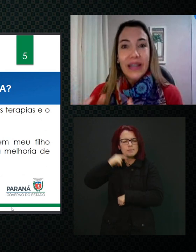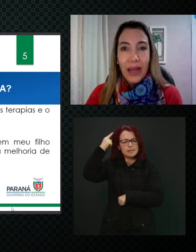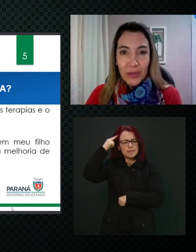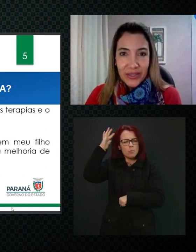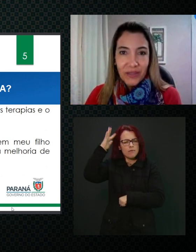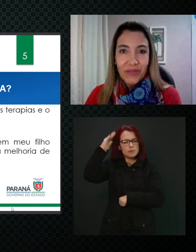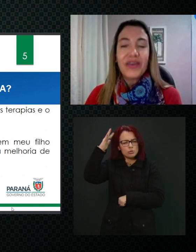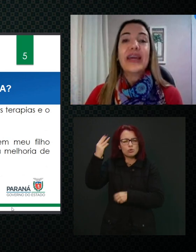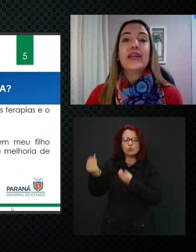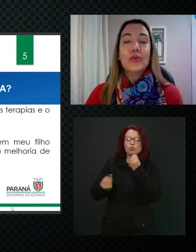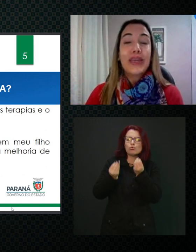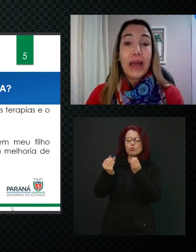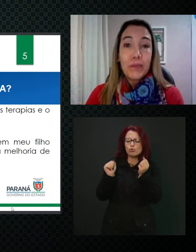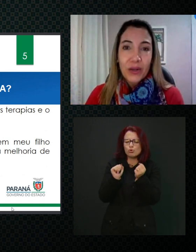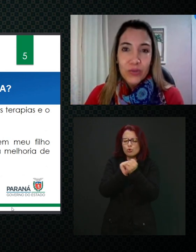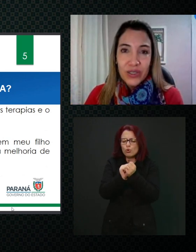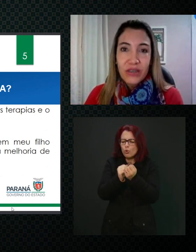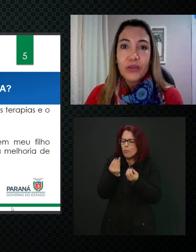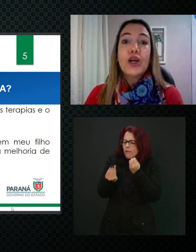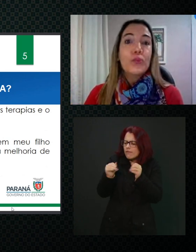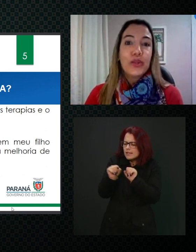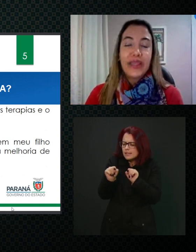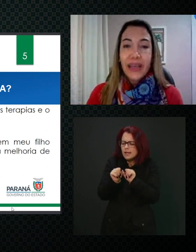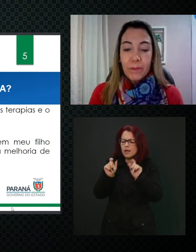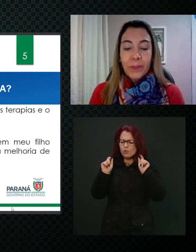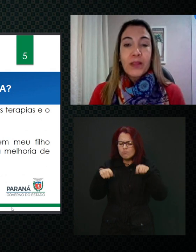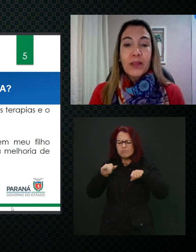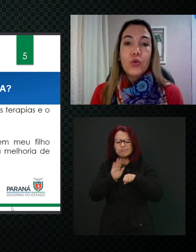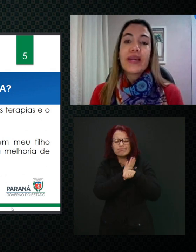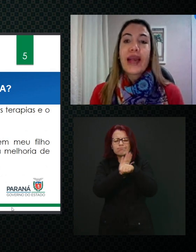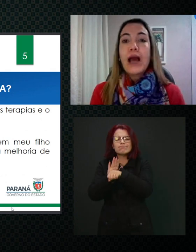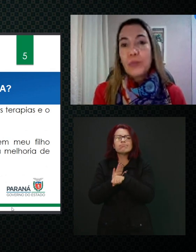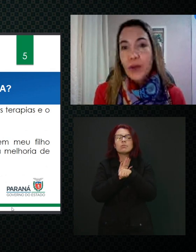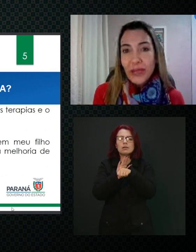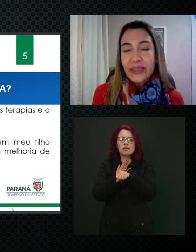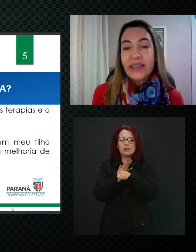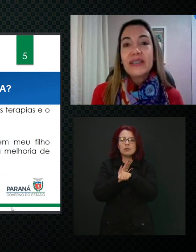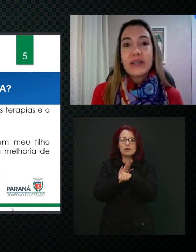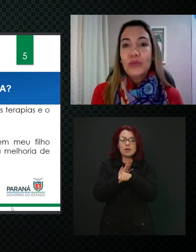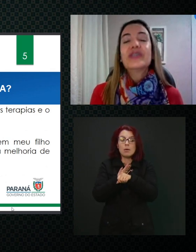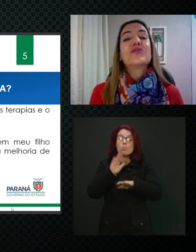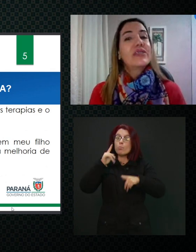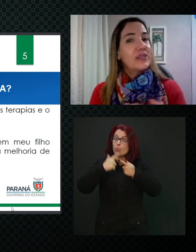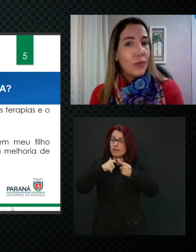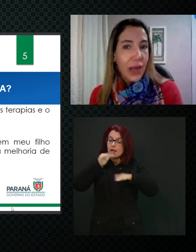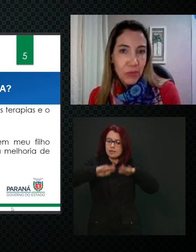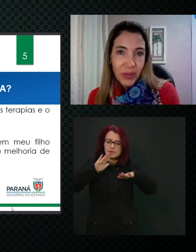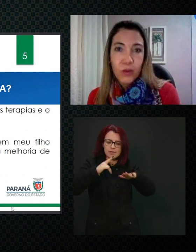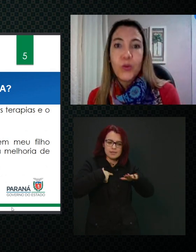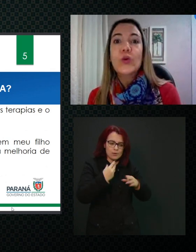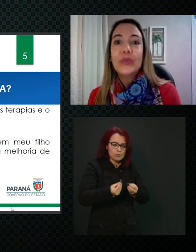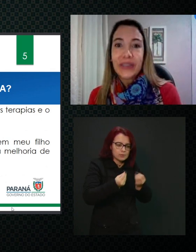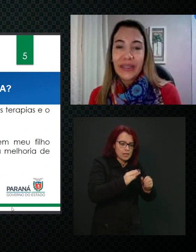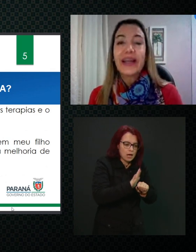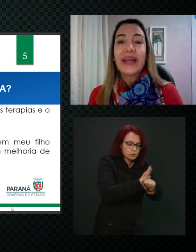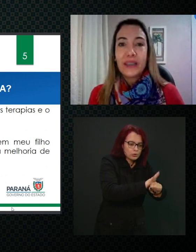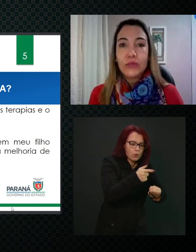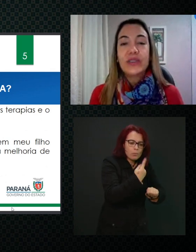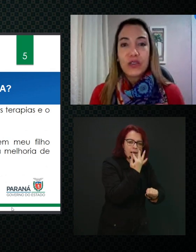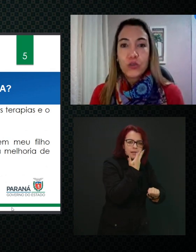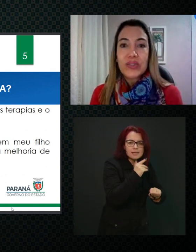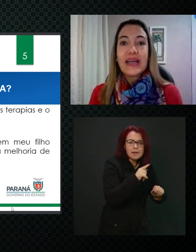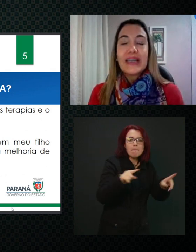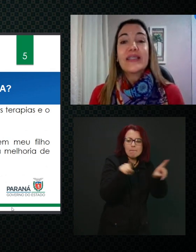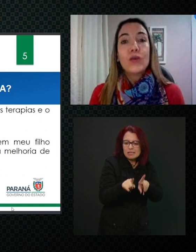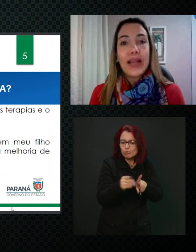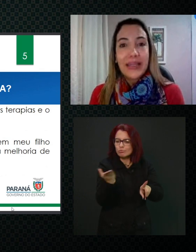o que dá pra ser feito, o que é plausível, porque o que cabe pra uma criança, muitas vezes não cabe pra outra, né? Cada um